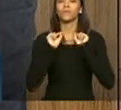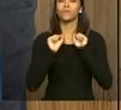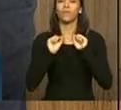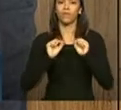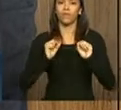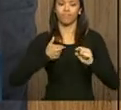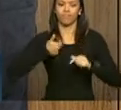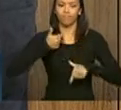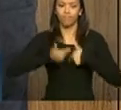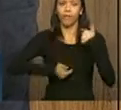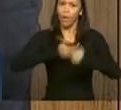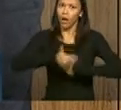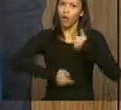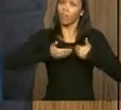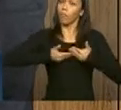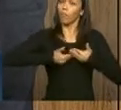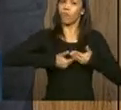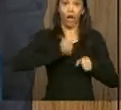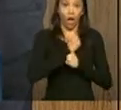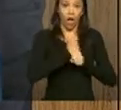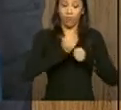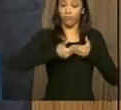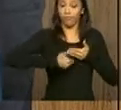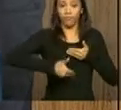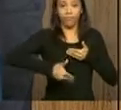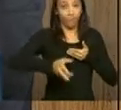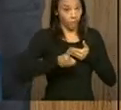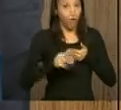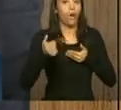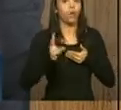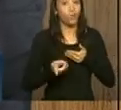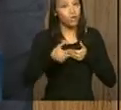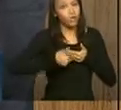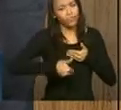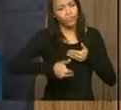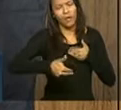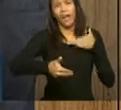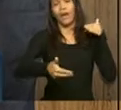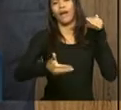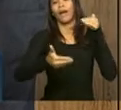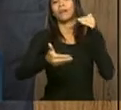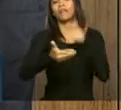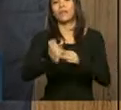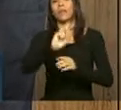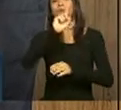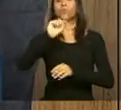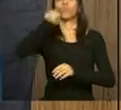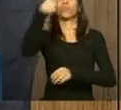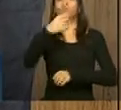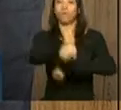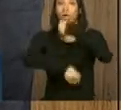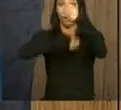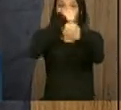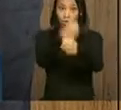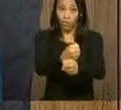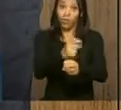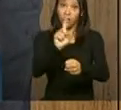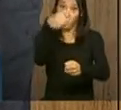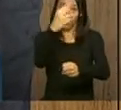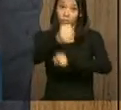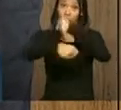trabalhando ao longo do ano, vai continuar trabalhando até o ano que vem, a ideia é que no ano que vem esse